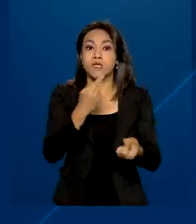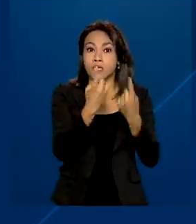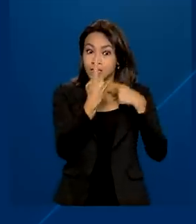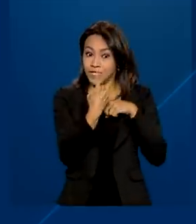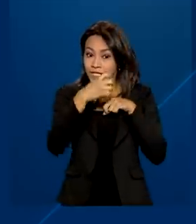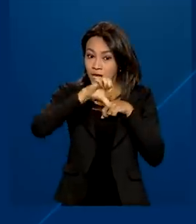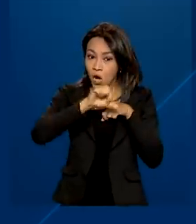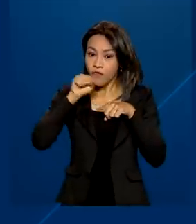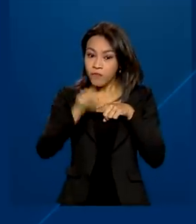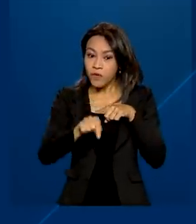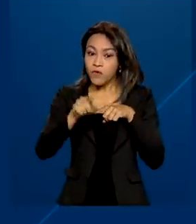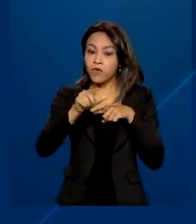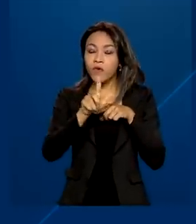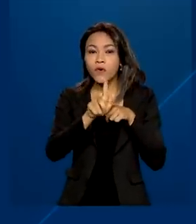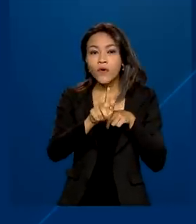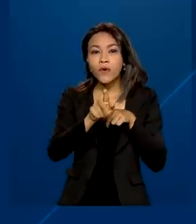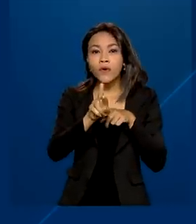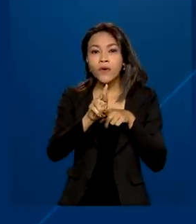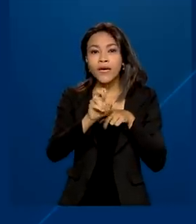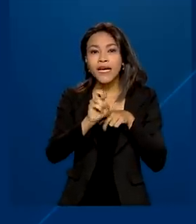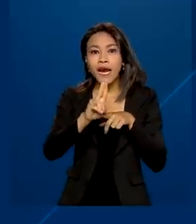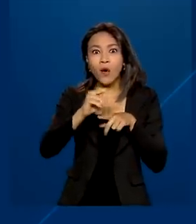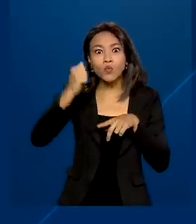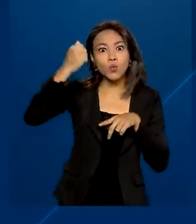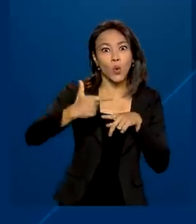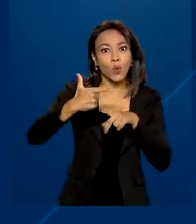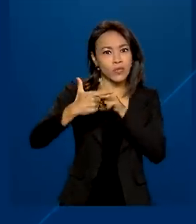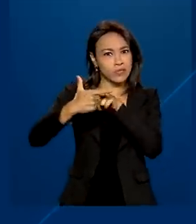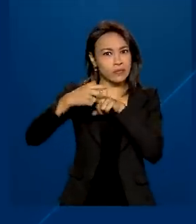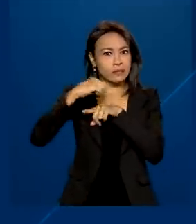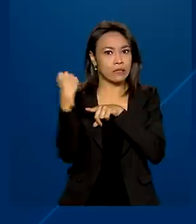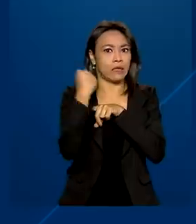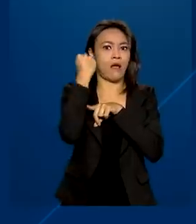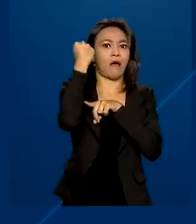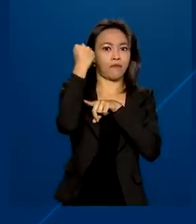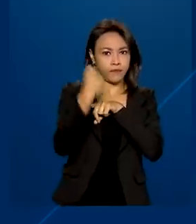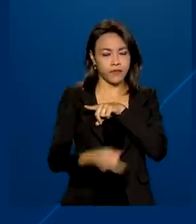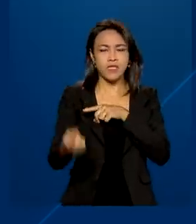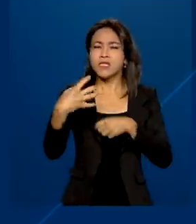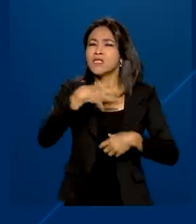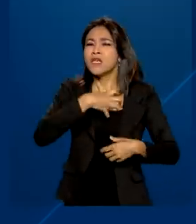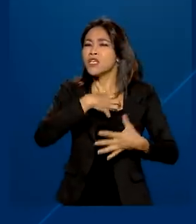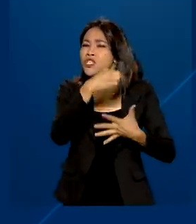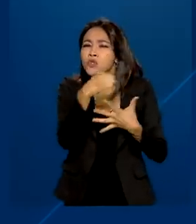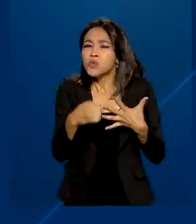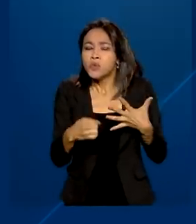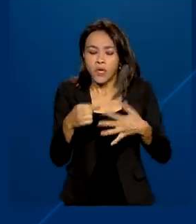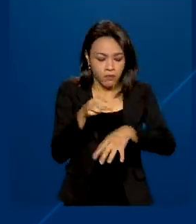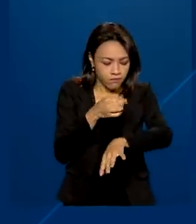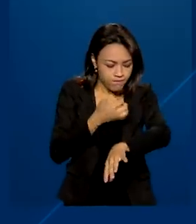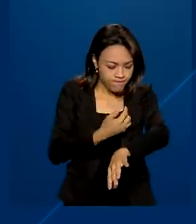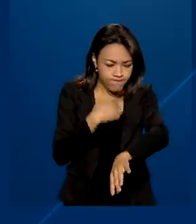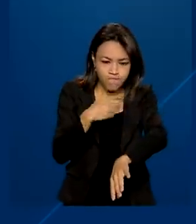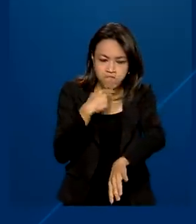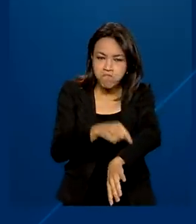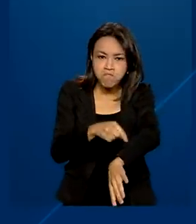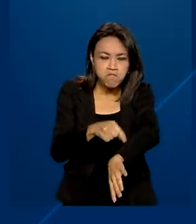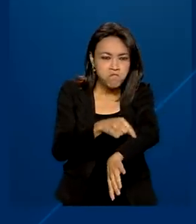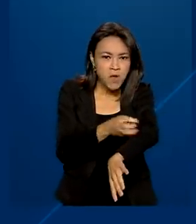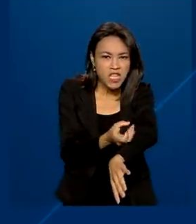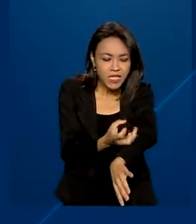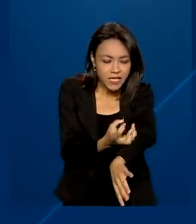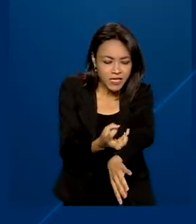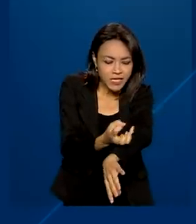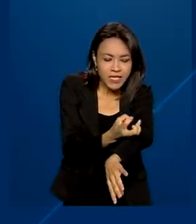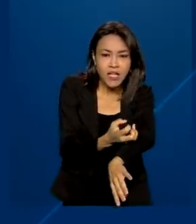grau 2 de incapacidade física, o mais grave da doença. Os principais sintomas são dormência, formigamento e